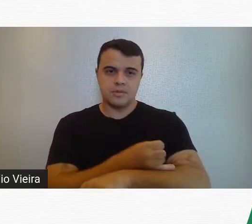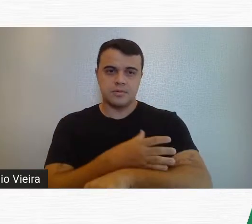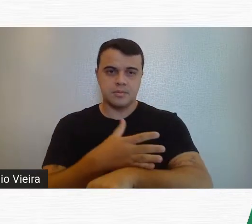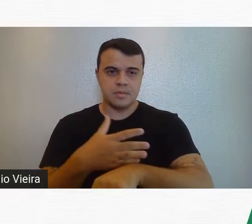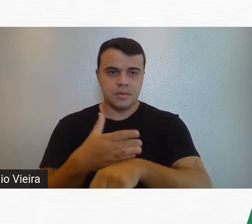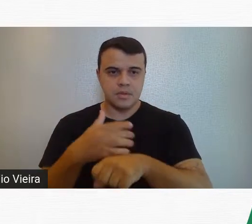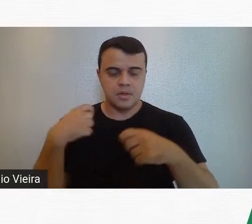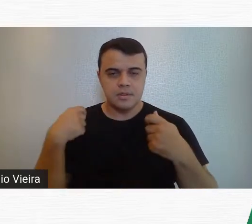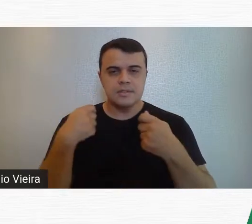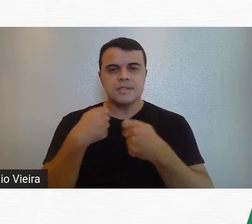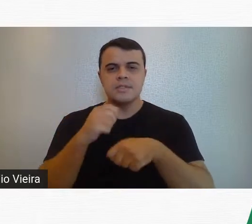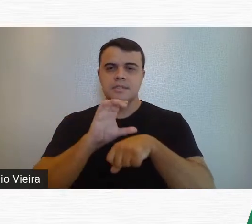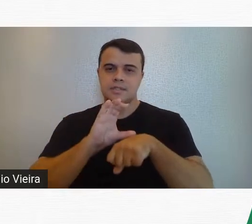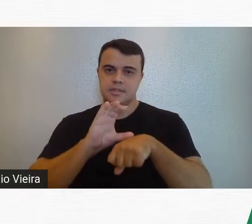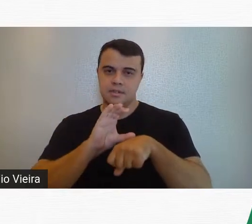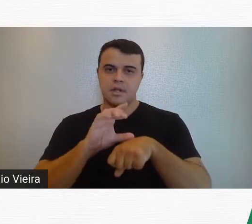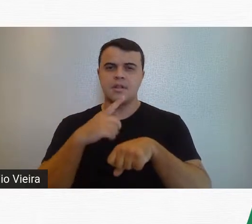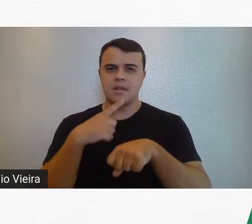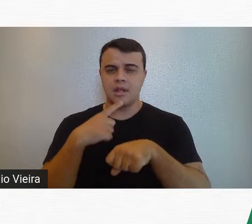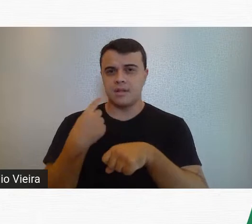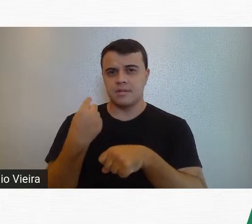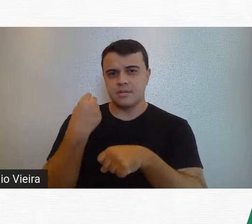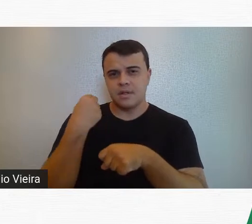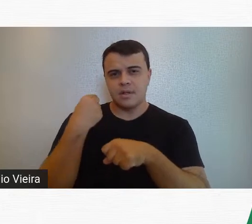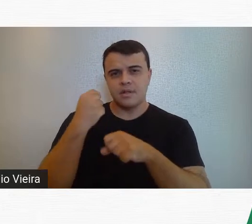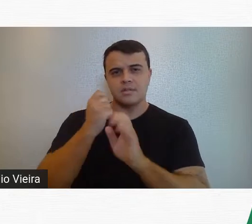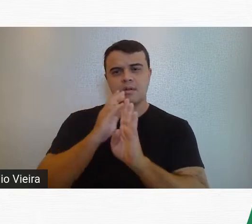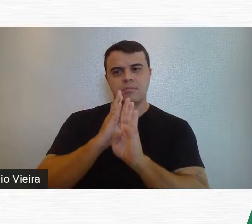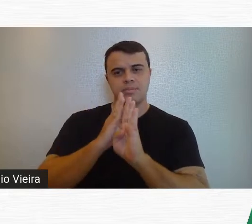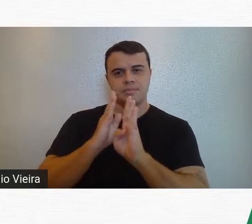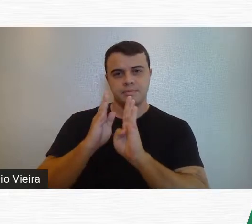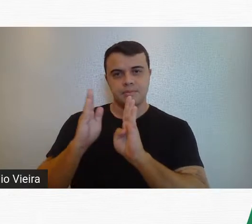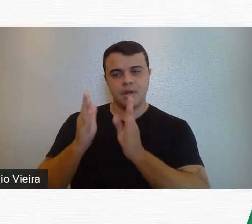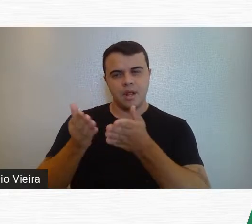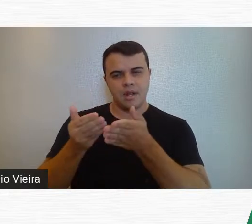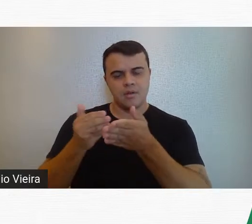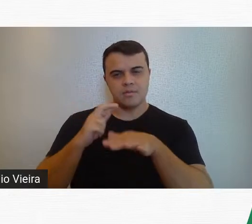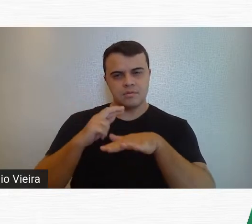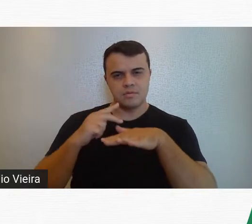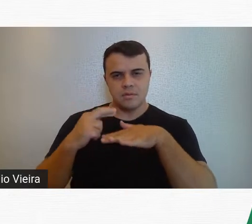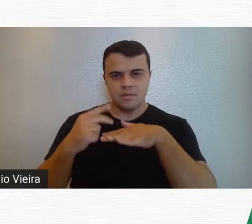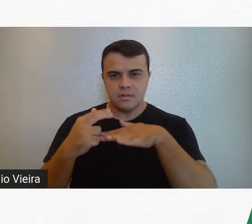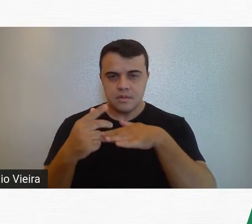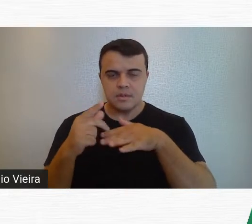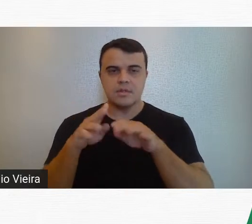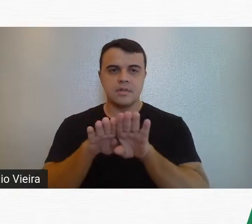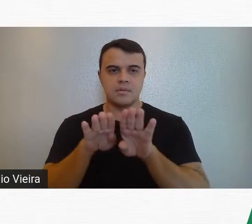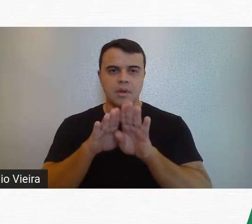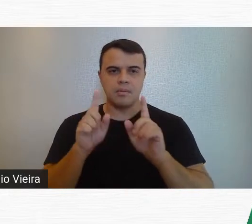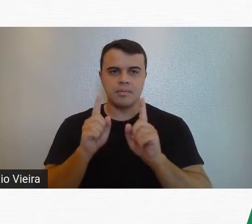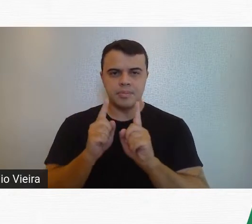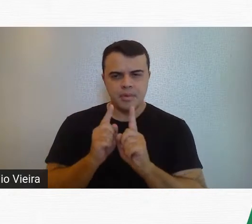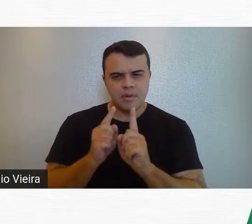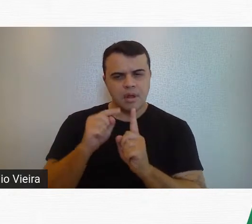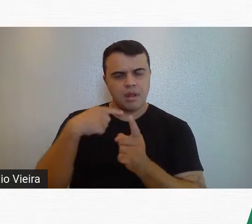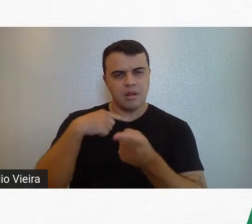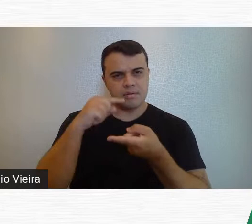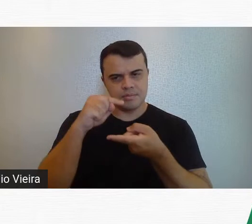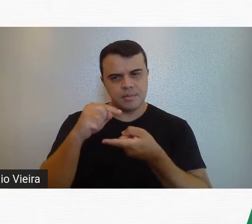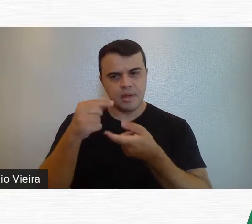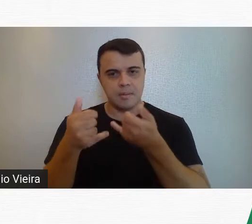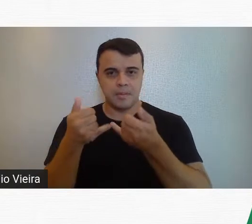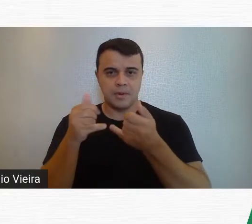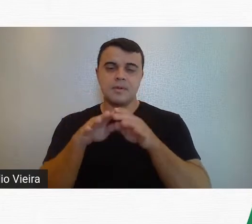com um kimono cinza, e atrás de mim tem uma estante com vários livros, algumas miniaturas, alguns